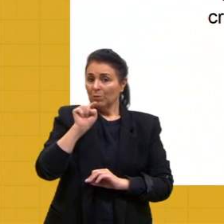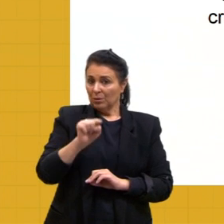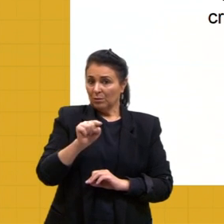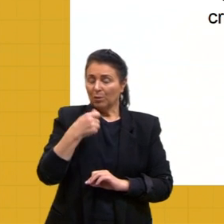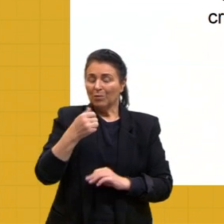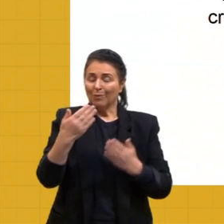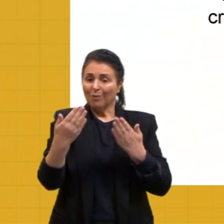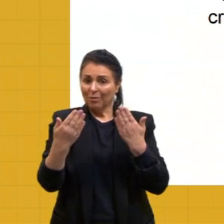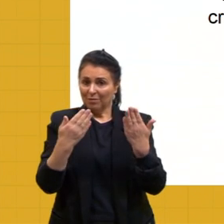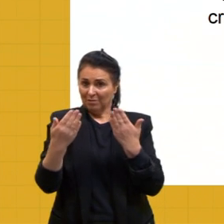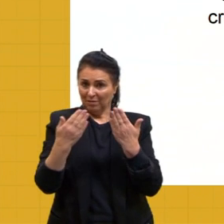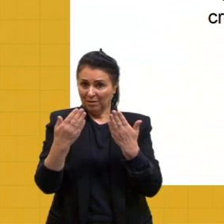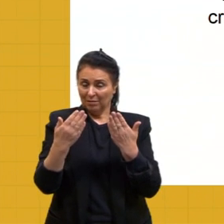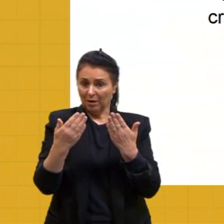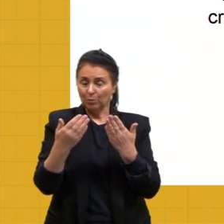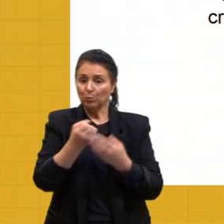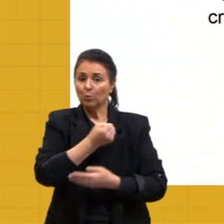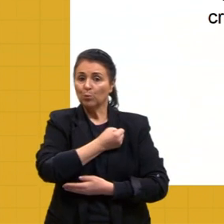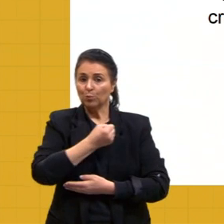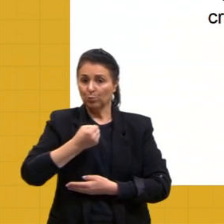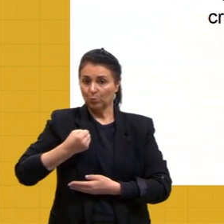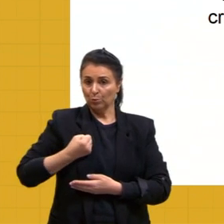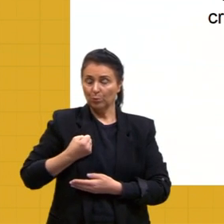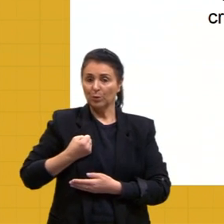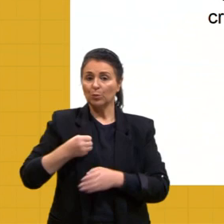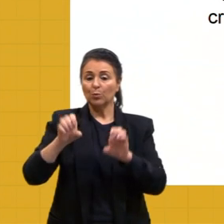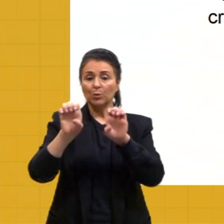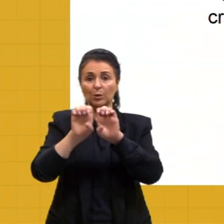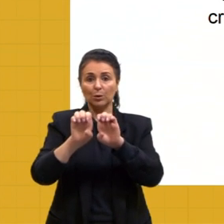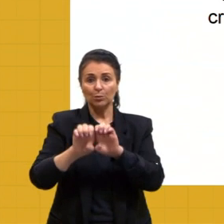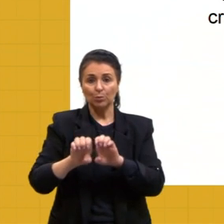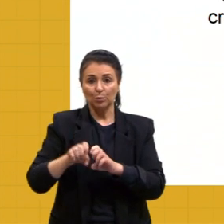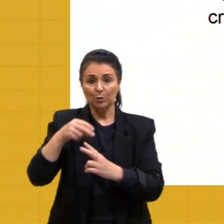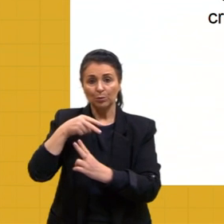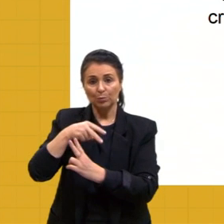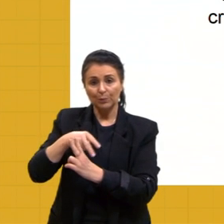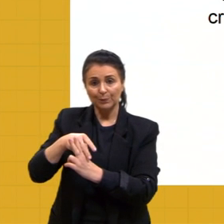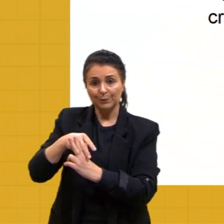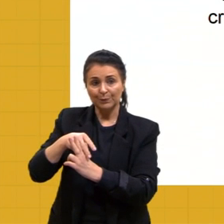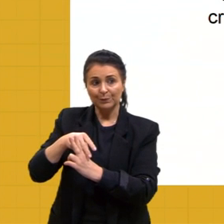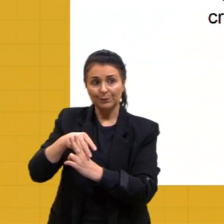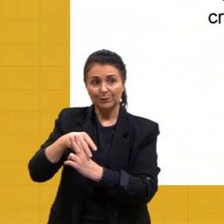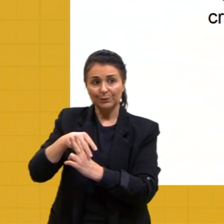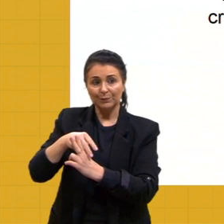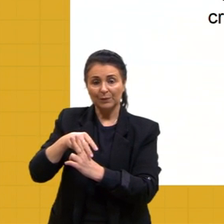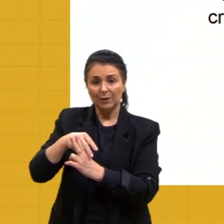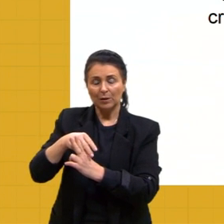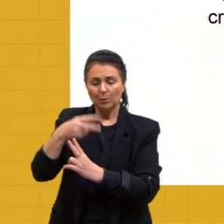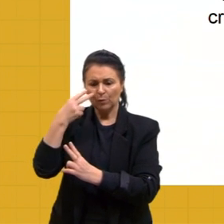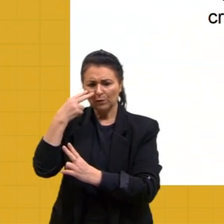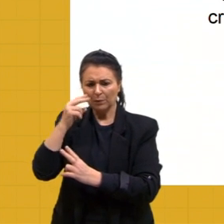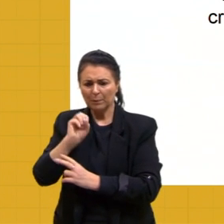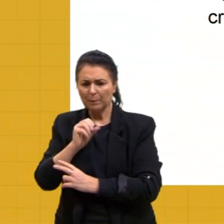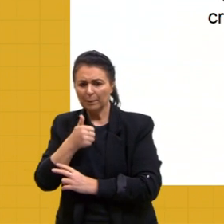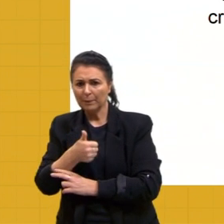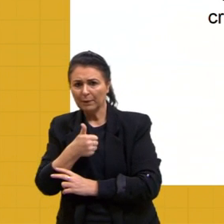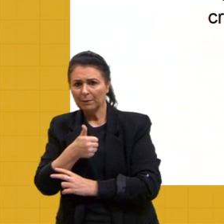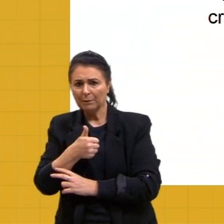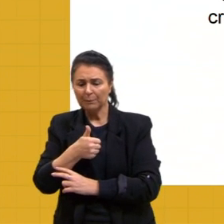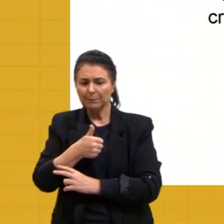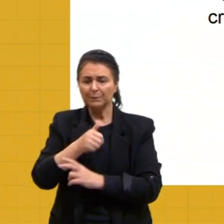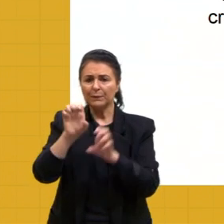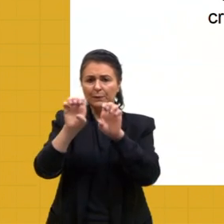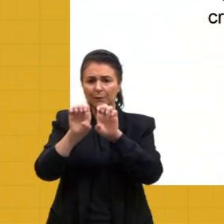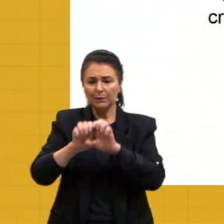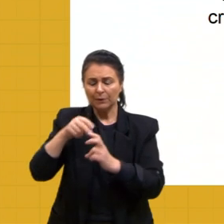analisar o número e a estrutura dos cromossomos. Então, a gente pode ver bem a estrutura dos